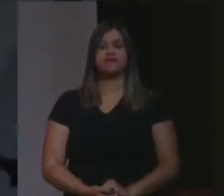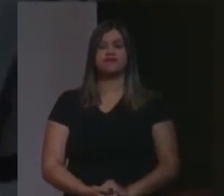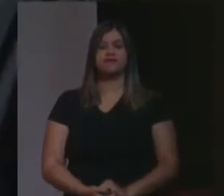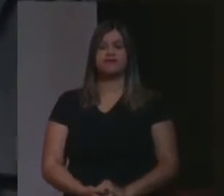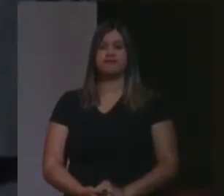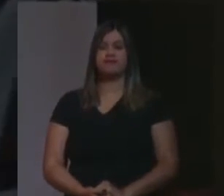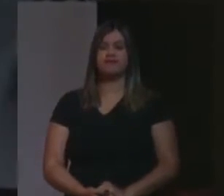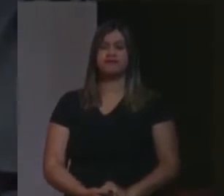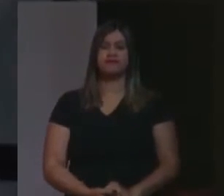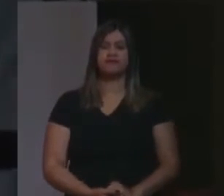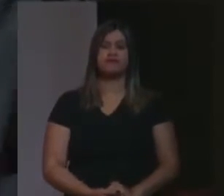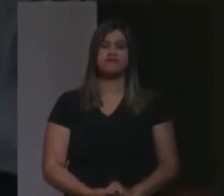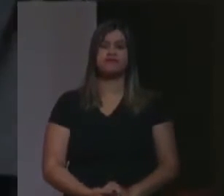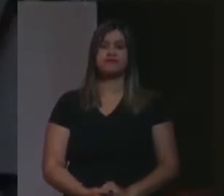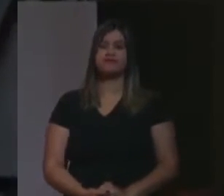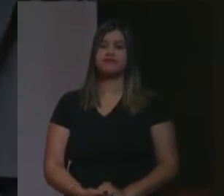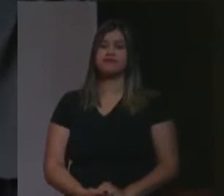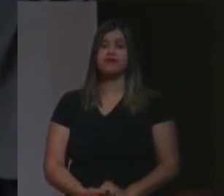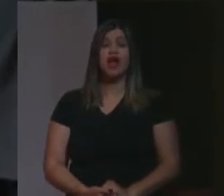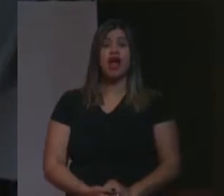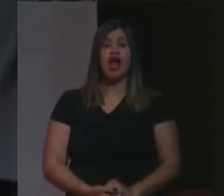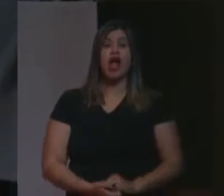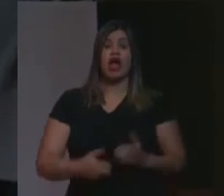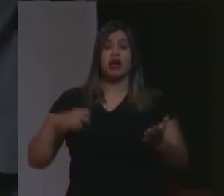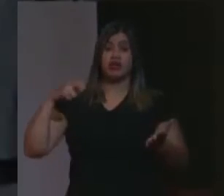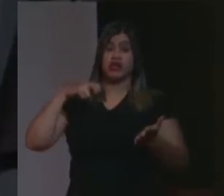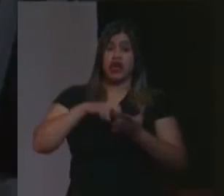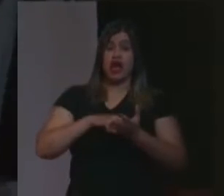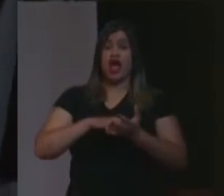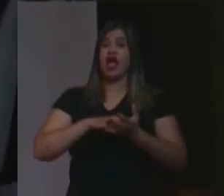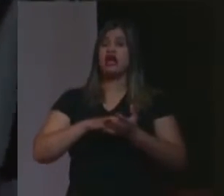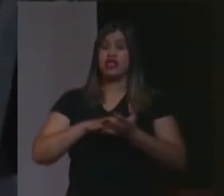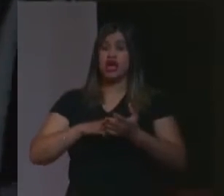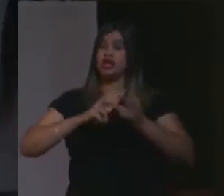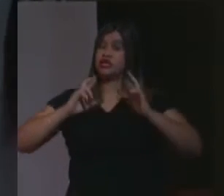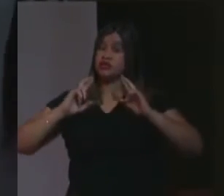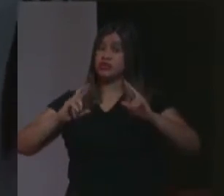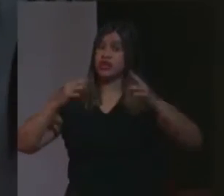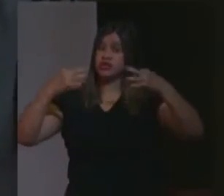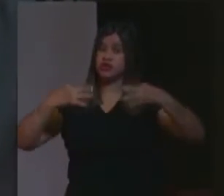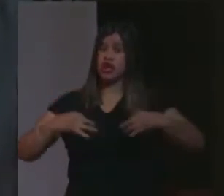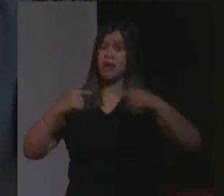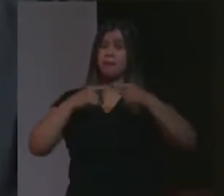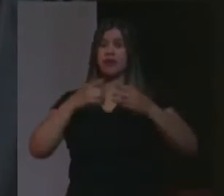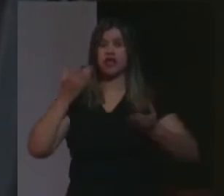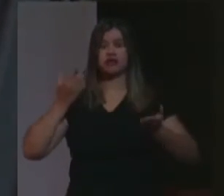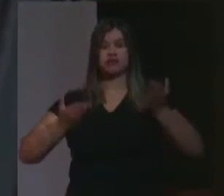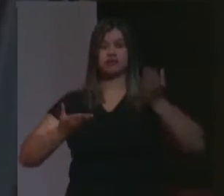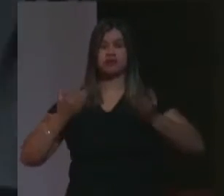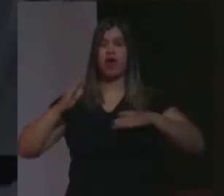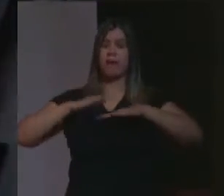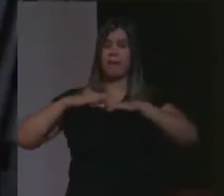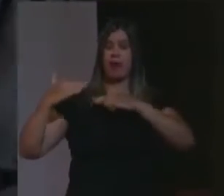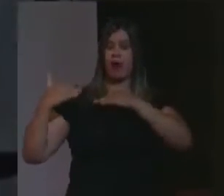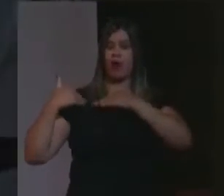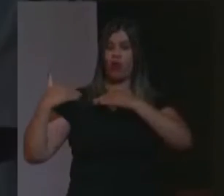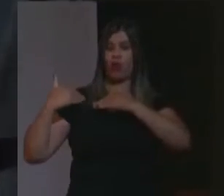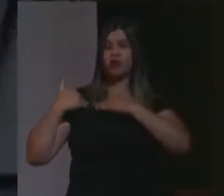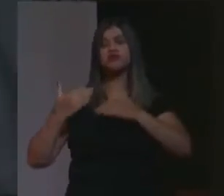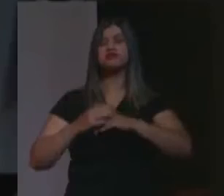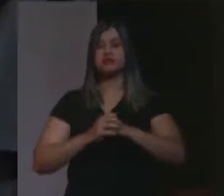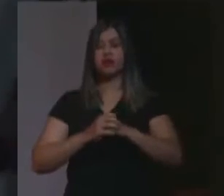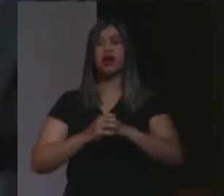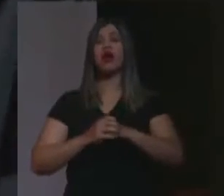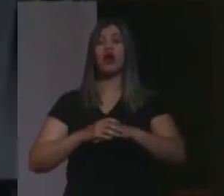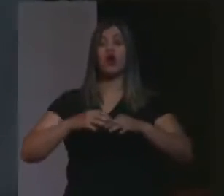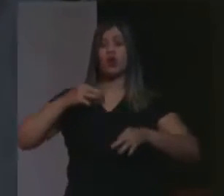Essa sentença será muito mais respeitada se ela soubesse ser na justa medida da responsabilidade, na justa